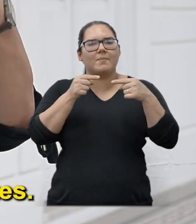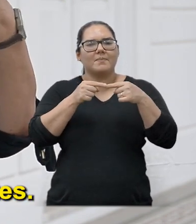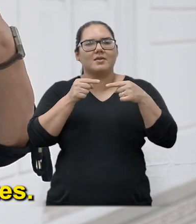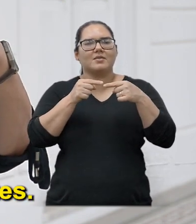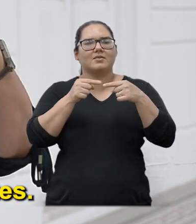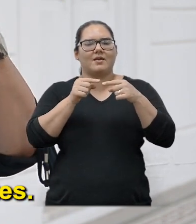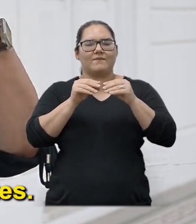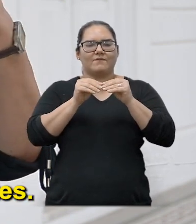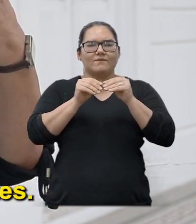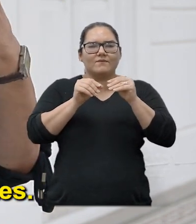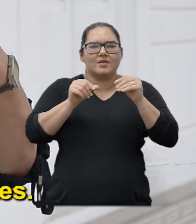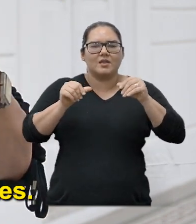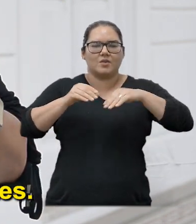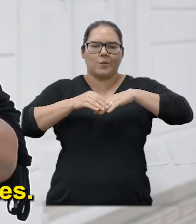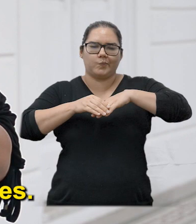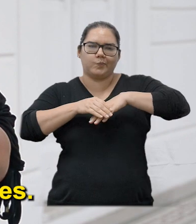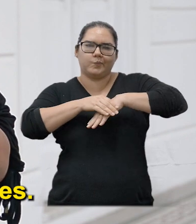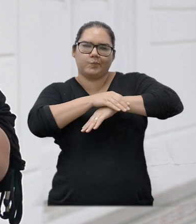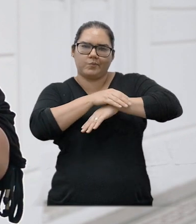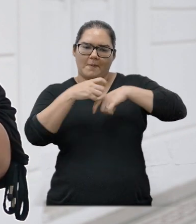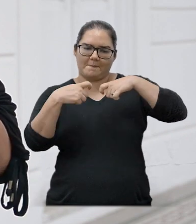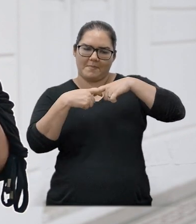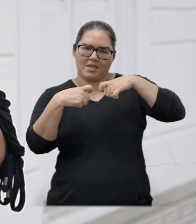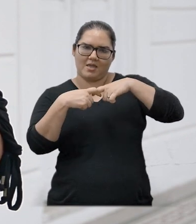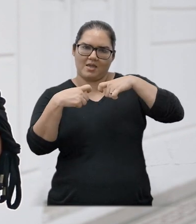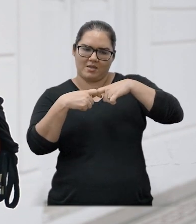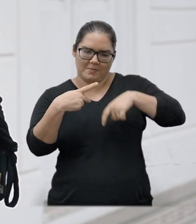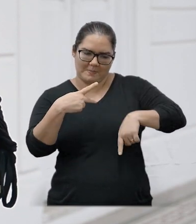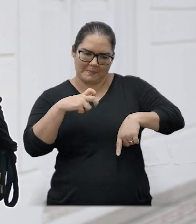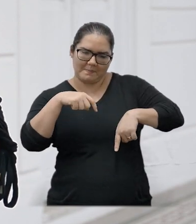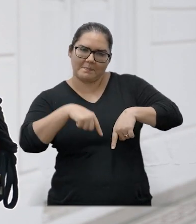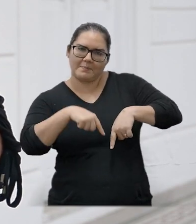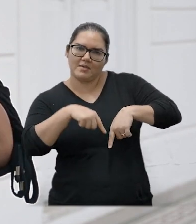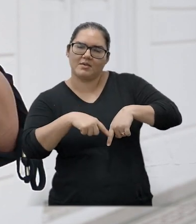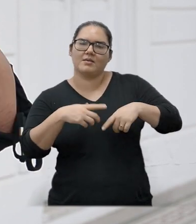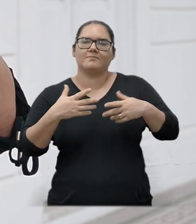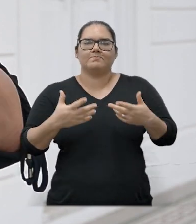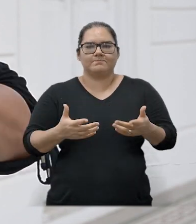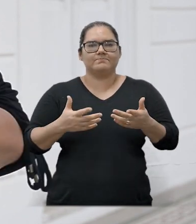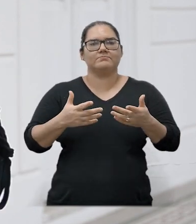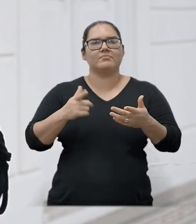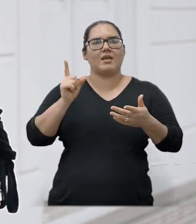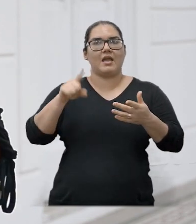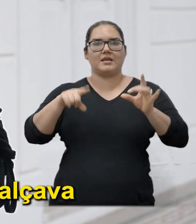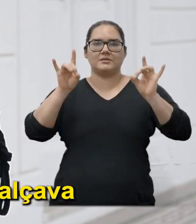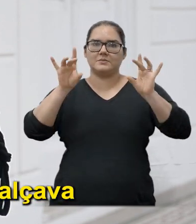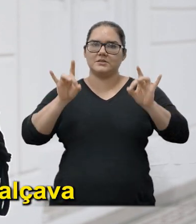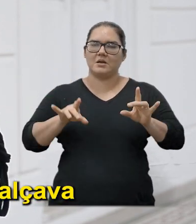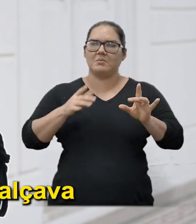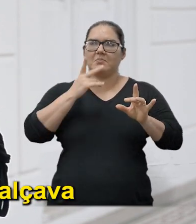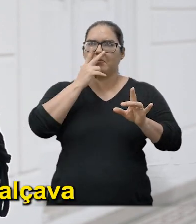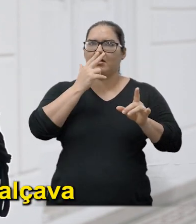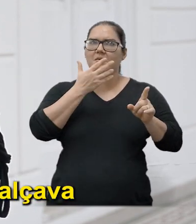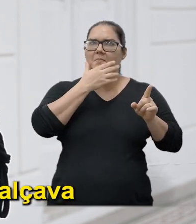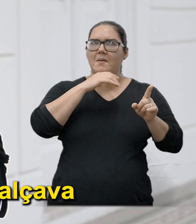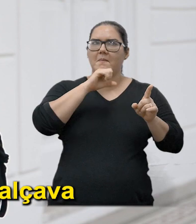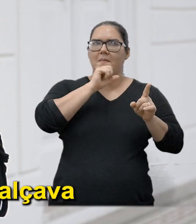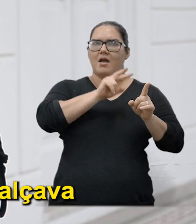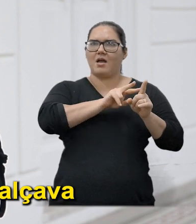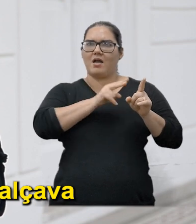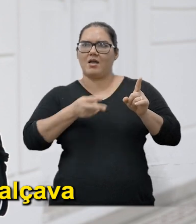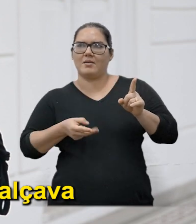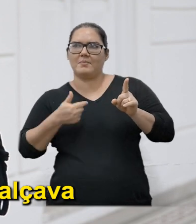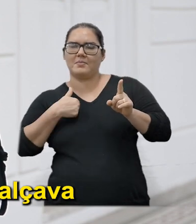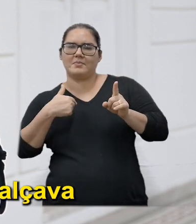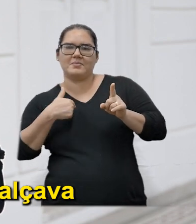Eventos noturnos Sei lá, eventos importantes Será que ela foi do meu pai? Eu ficava pensando Eu me recordo de observar